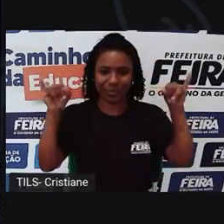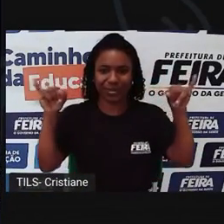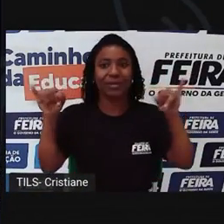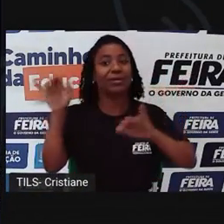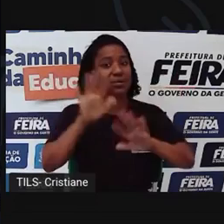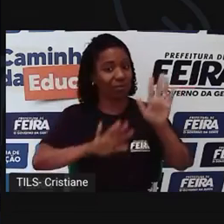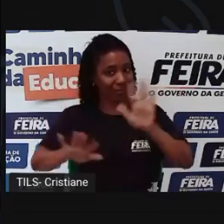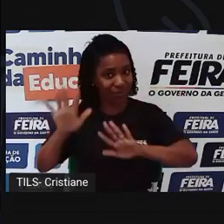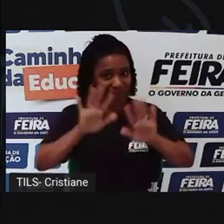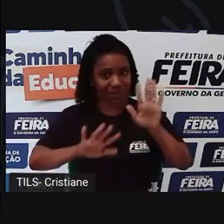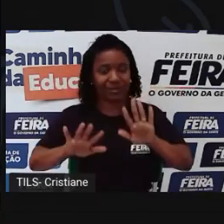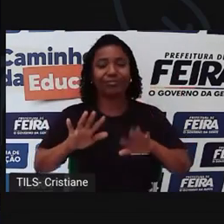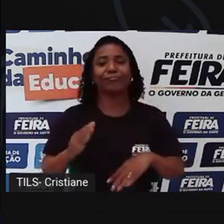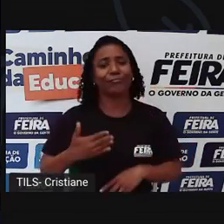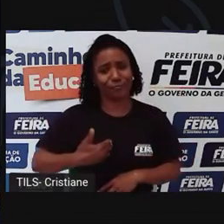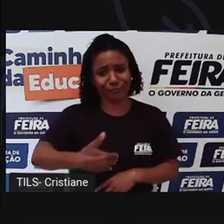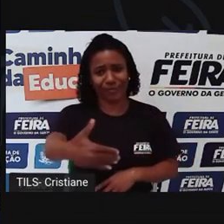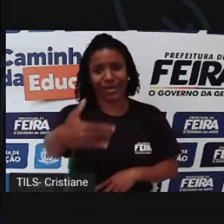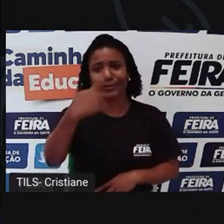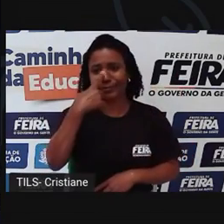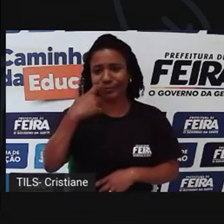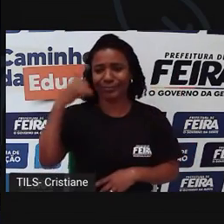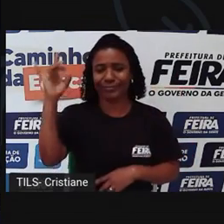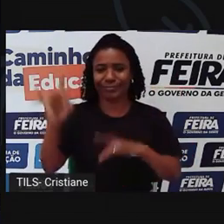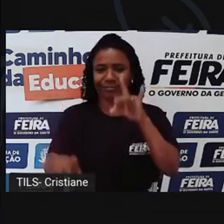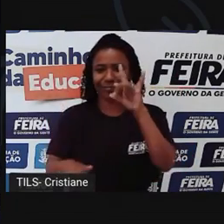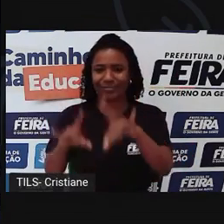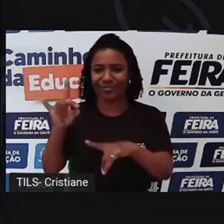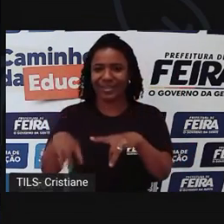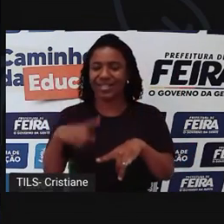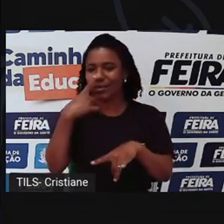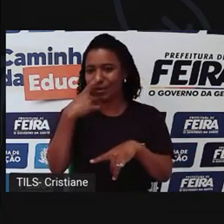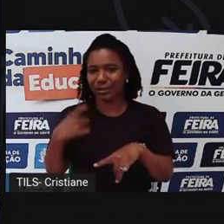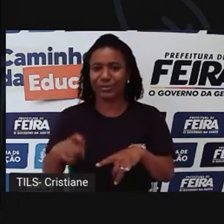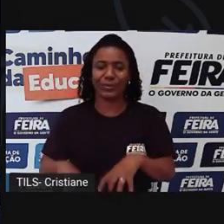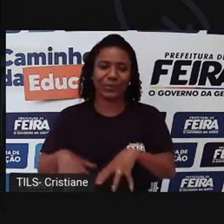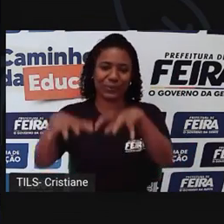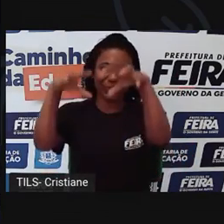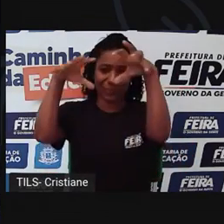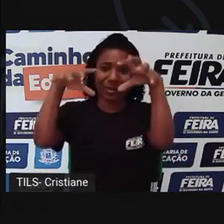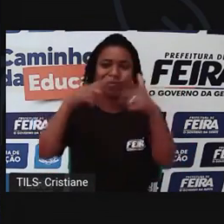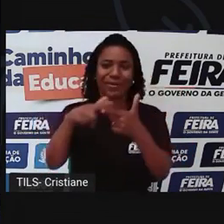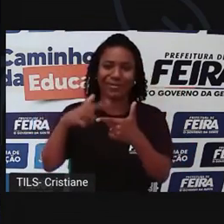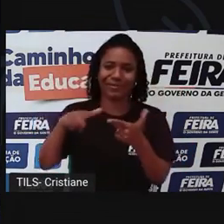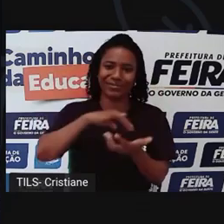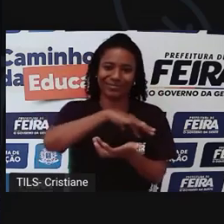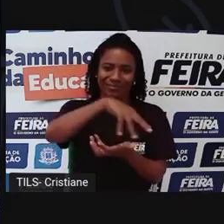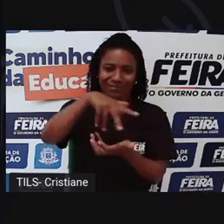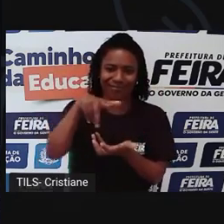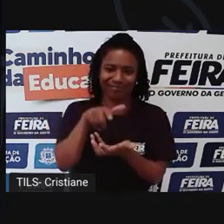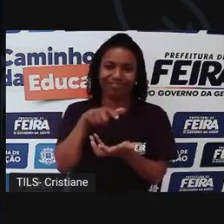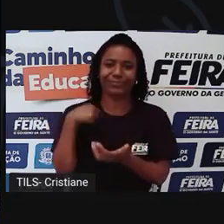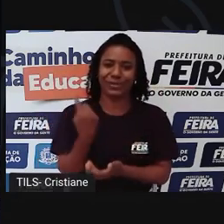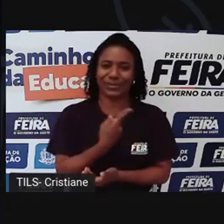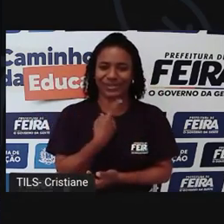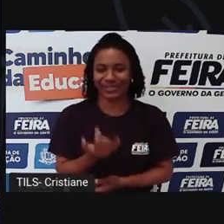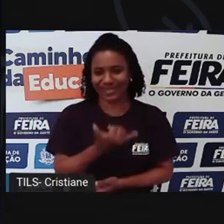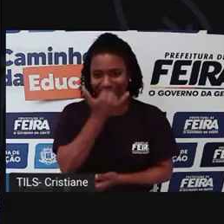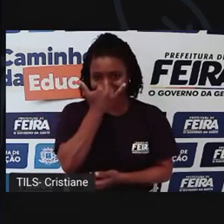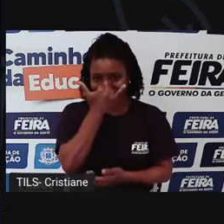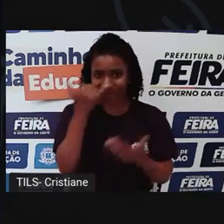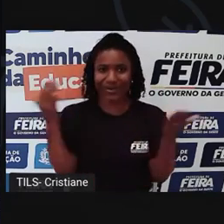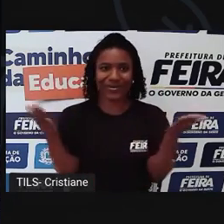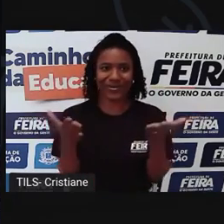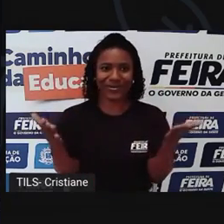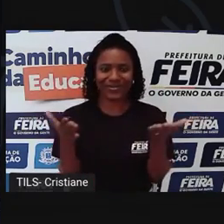indo, aí vai gerar o desperdício que gera problema ambiental e aí é ruim para todo mundo. Bom, essa foi a nossa aula de hoje, meu querido,